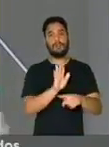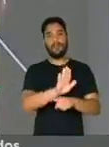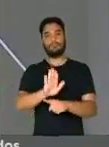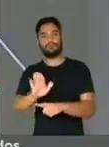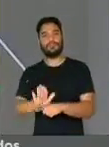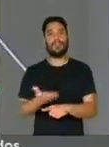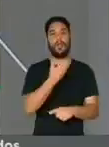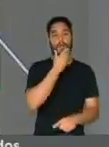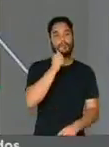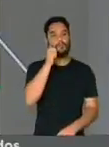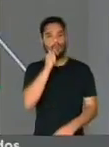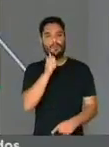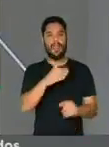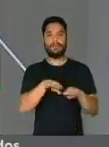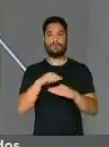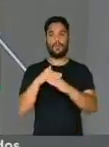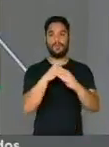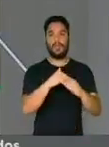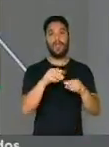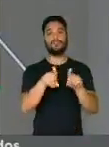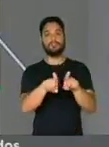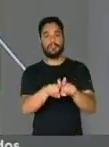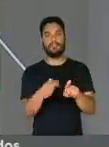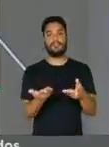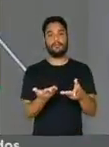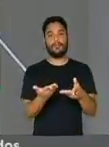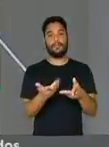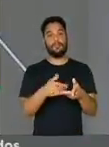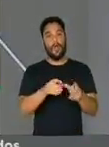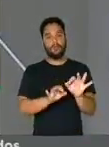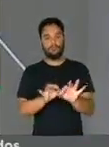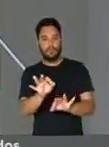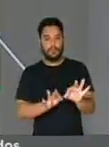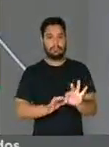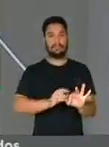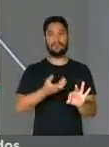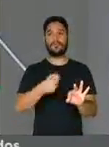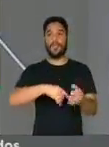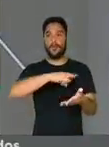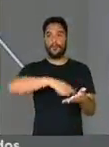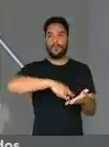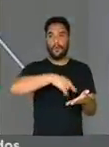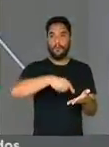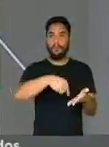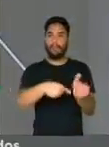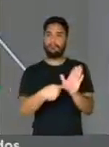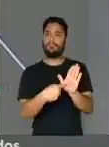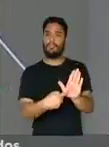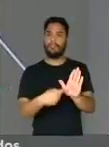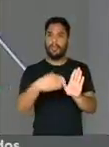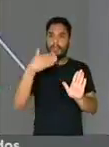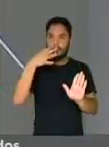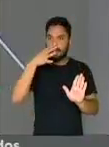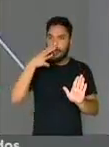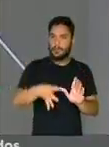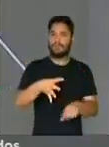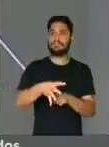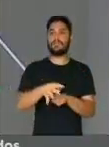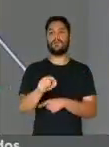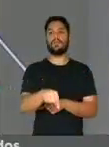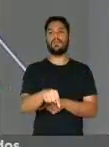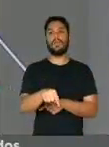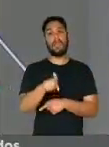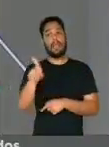gêneros. A Carta de Intenções de Macapá denuncia a má gestão estadual e